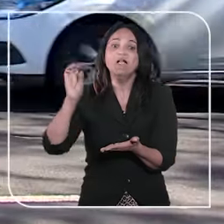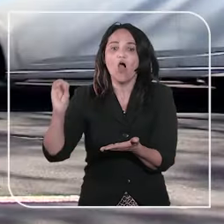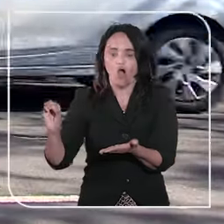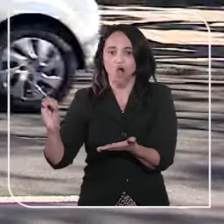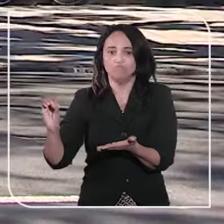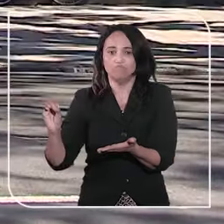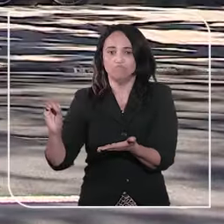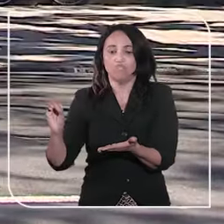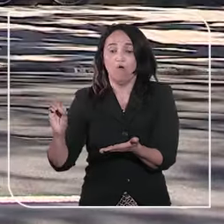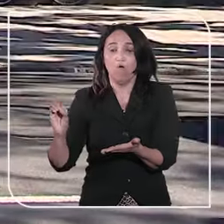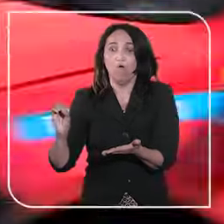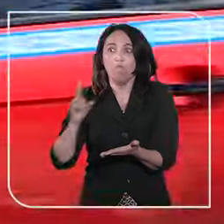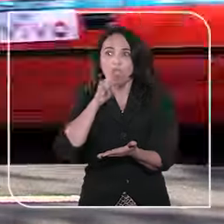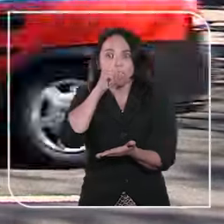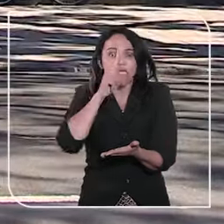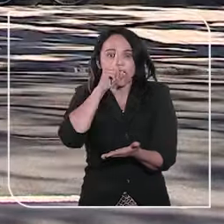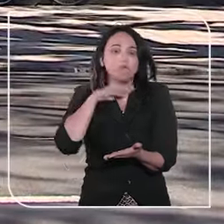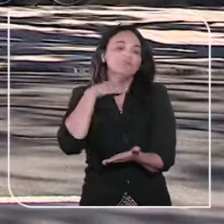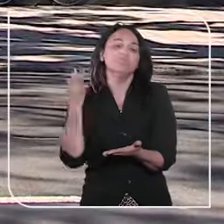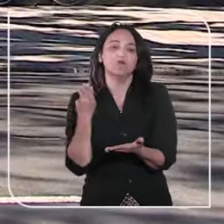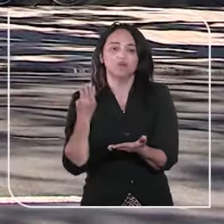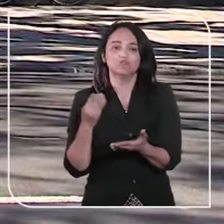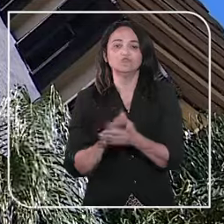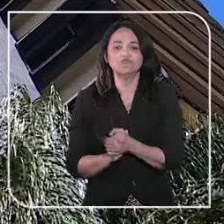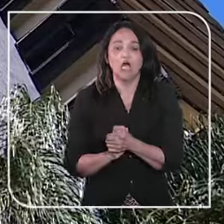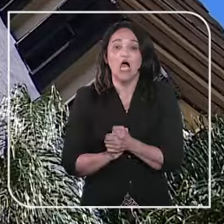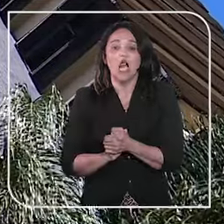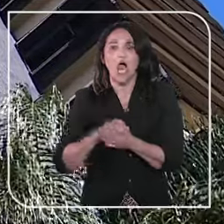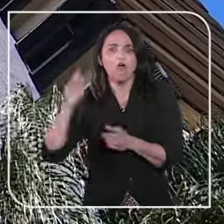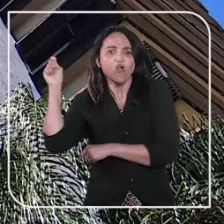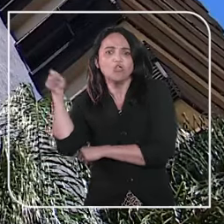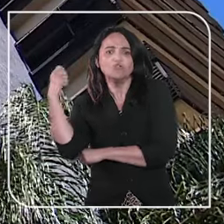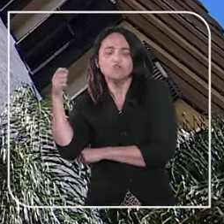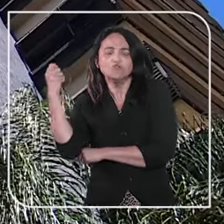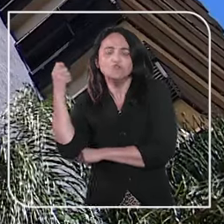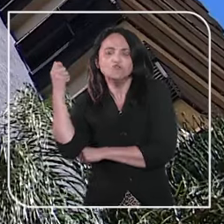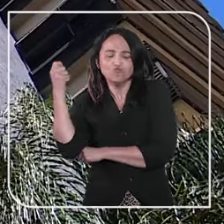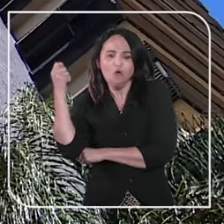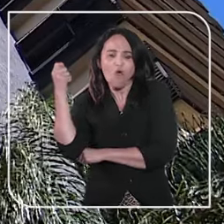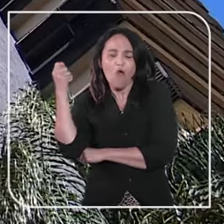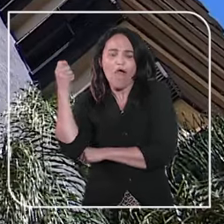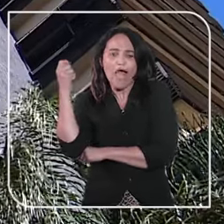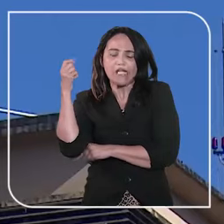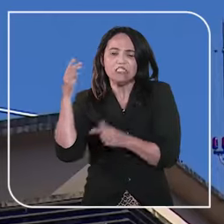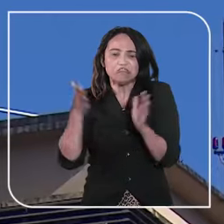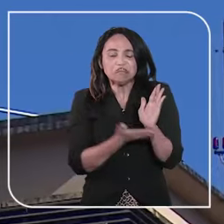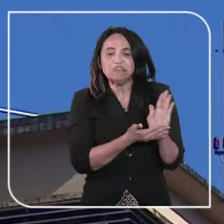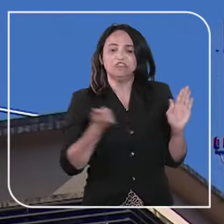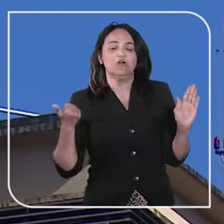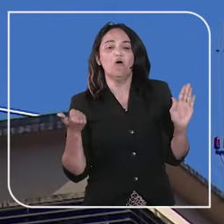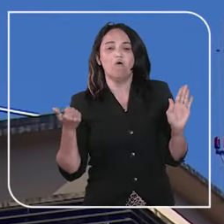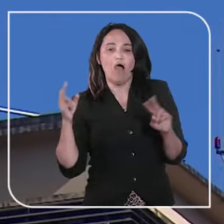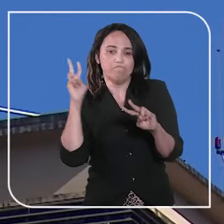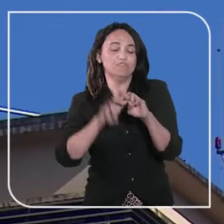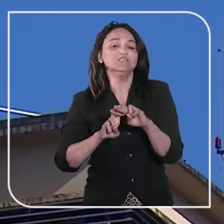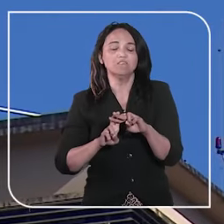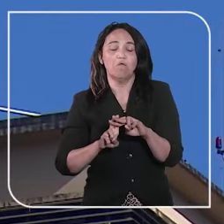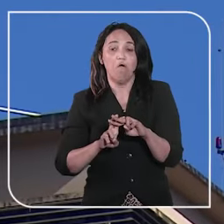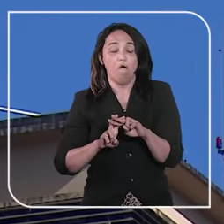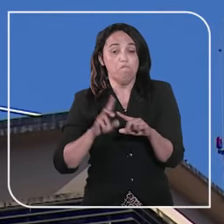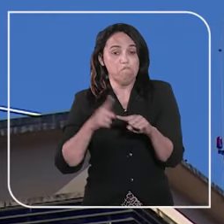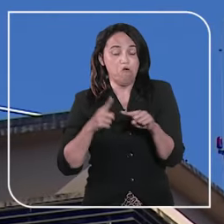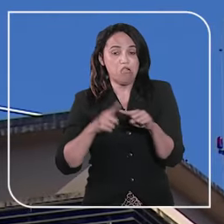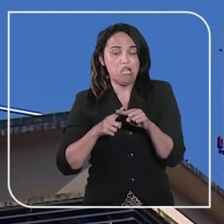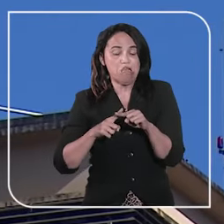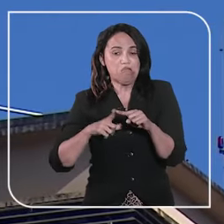O Tribunal de Justiça do Rio Grande do Sul revogou a prisão por entender que os episódios de violência doméstica não tinham relação com o crime pelo